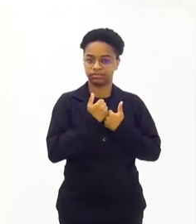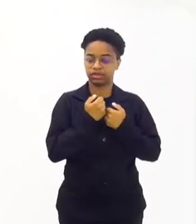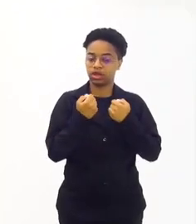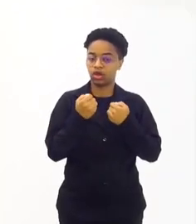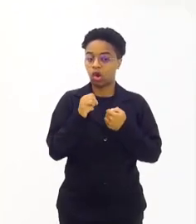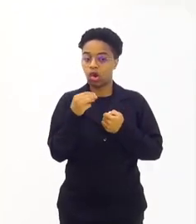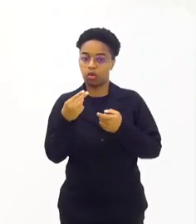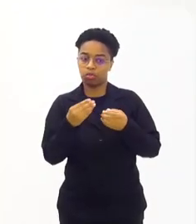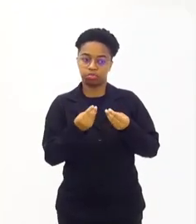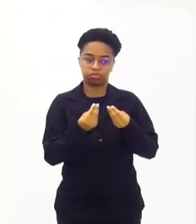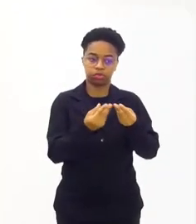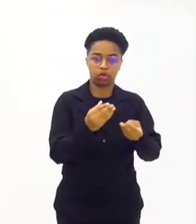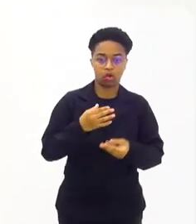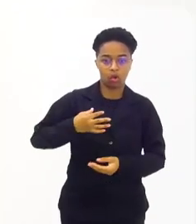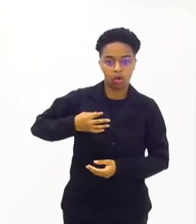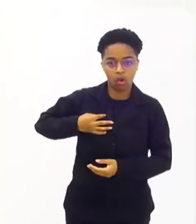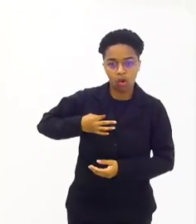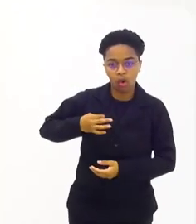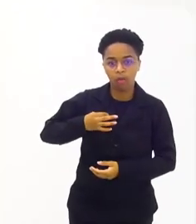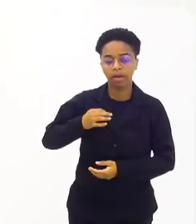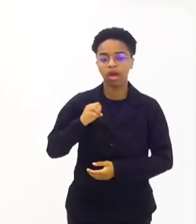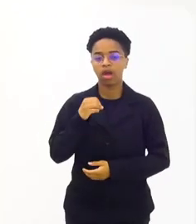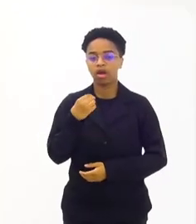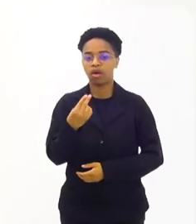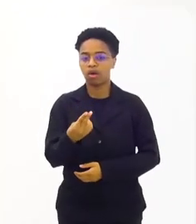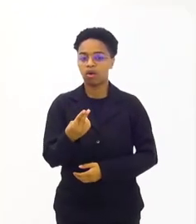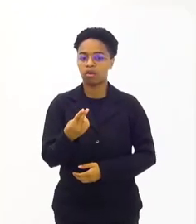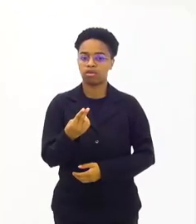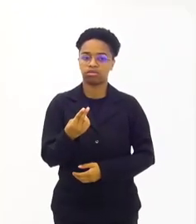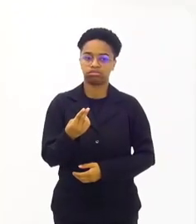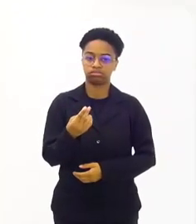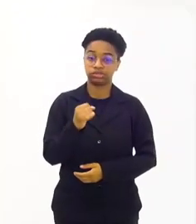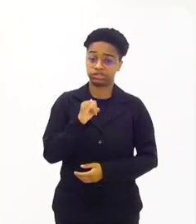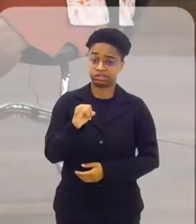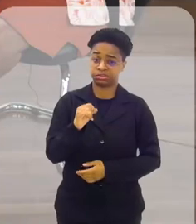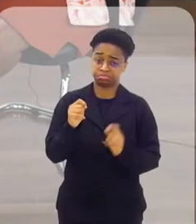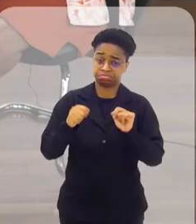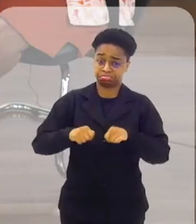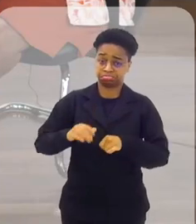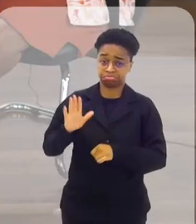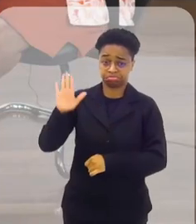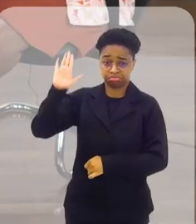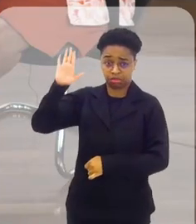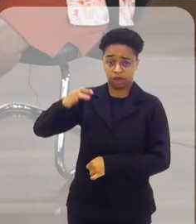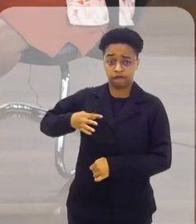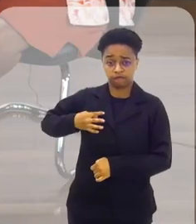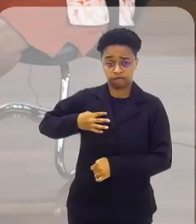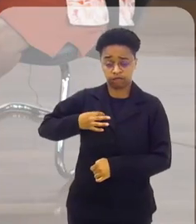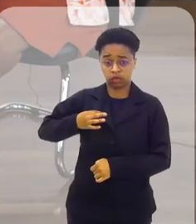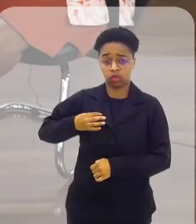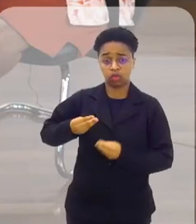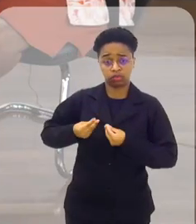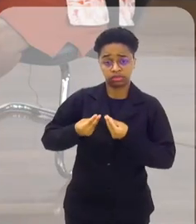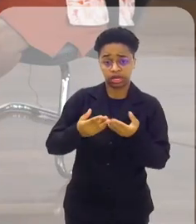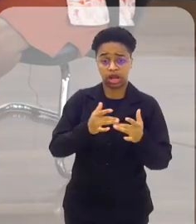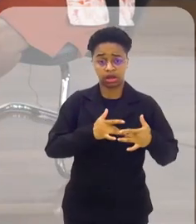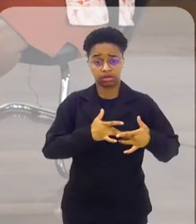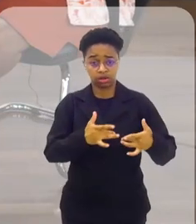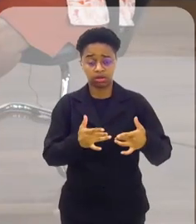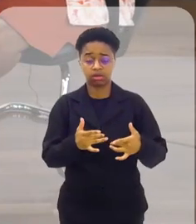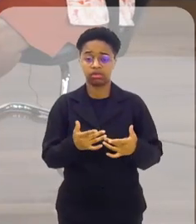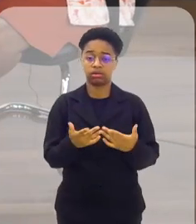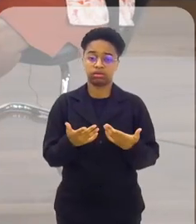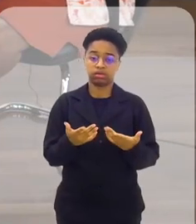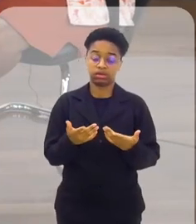seja com doação de roupas, seja com a doação, quem puder se voluntariar com a questão do voluntariado,